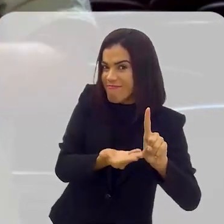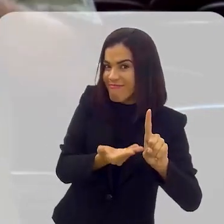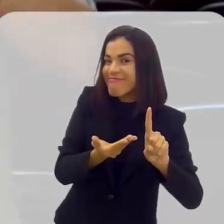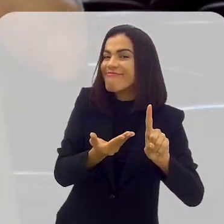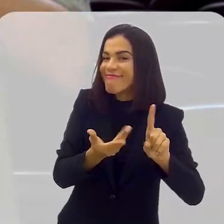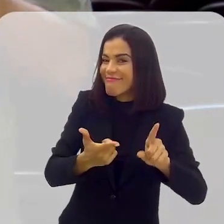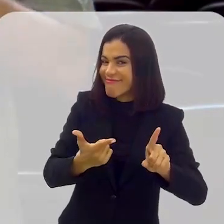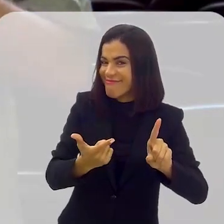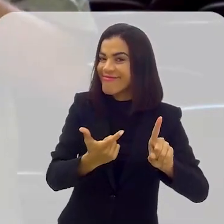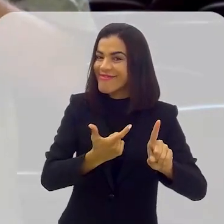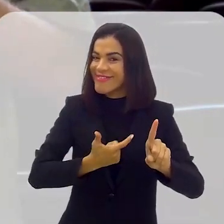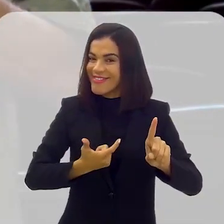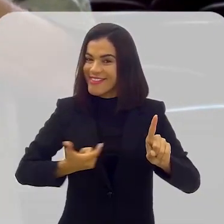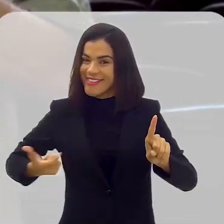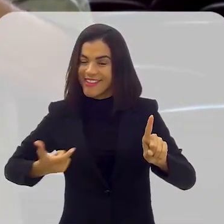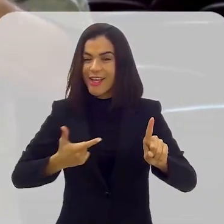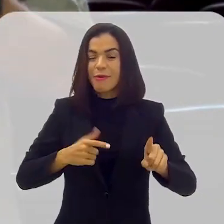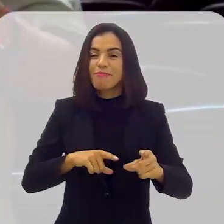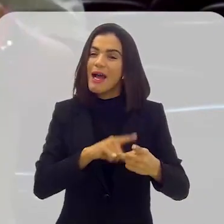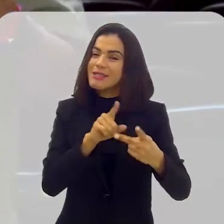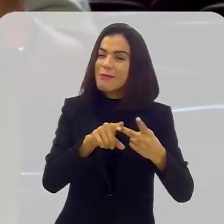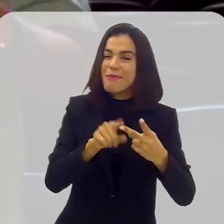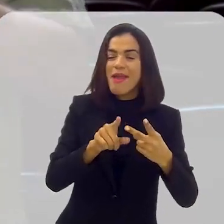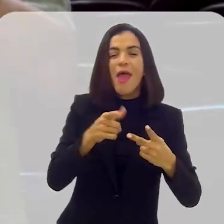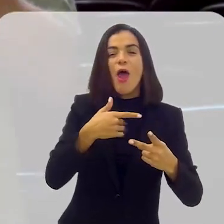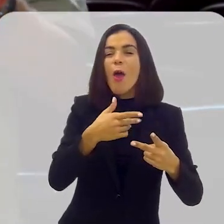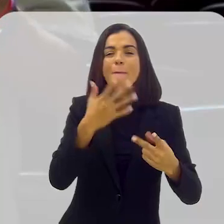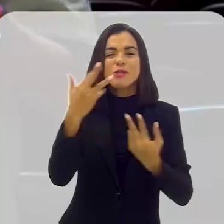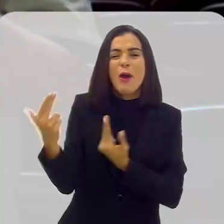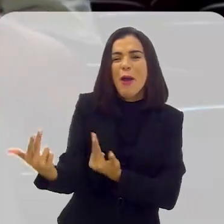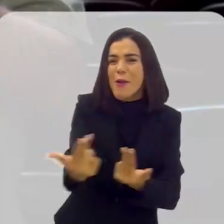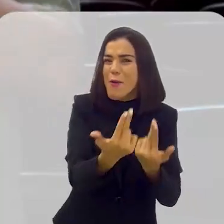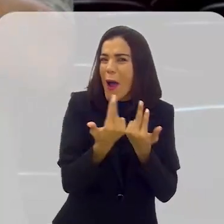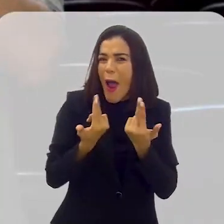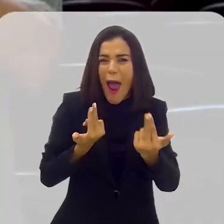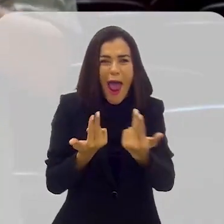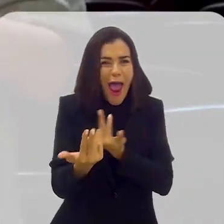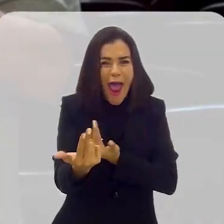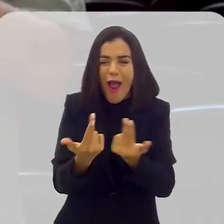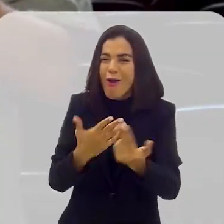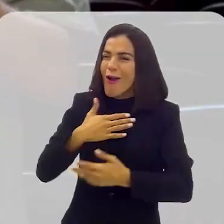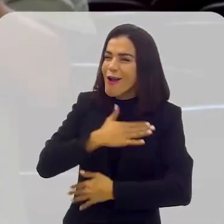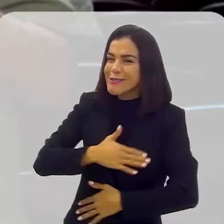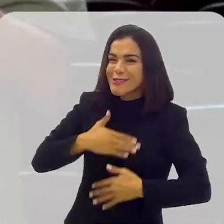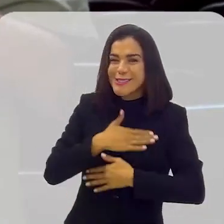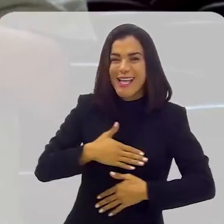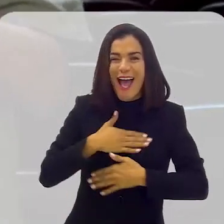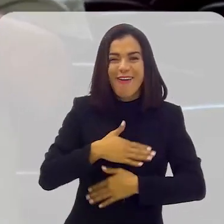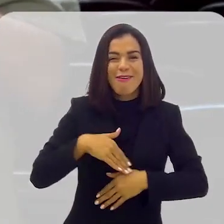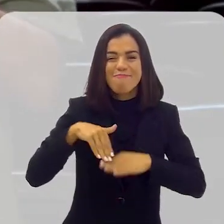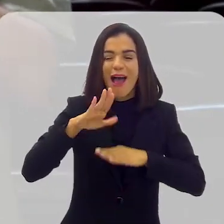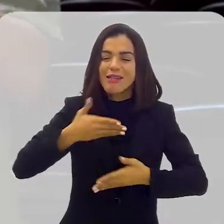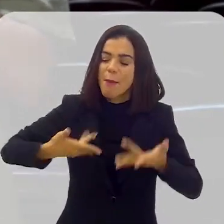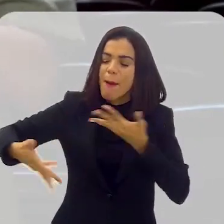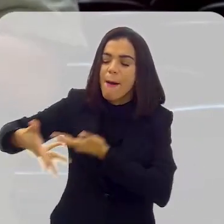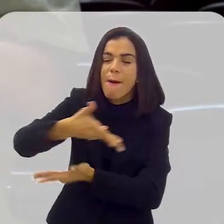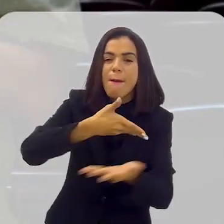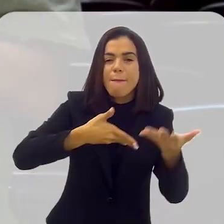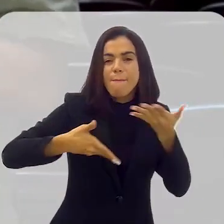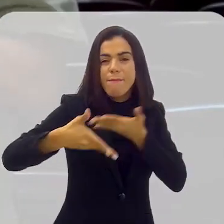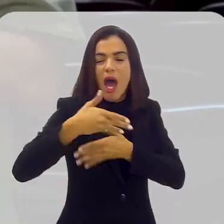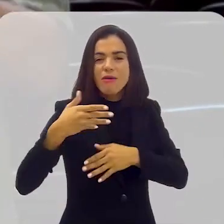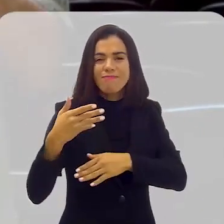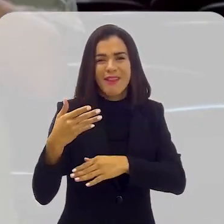considerações, das comendas. Por outro lado, ele era um homem do povo e que gostava desse lado